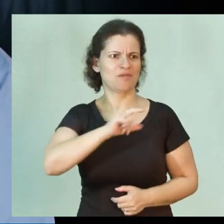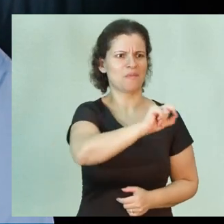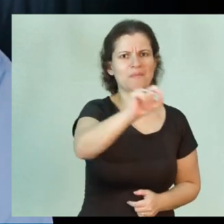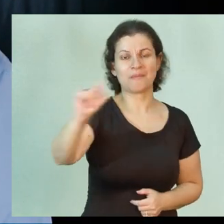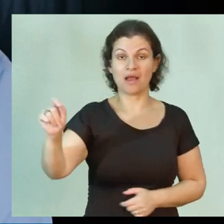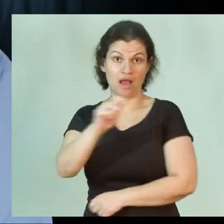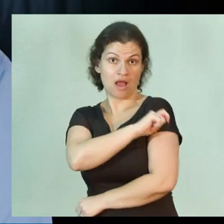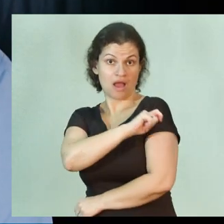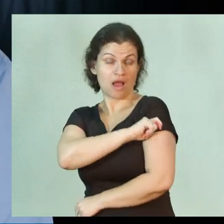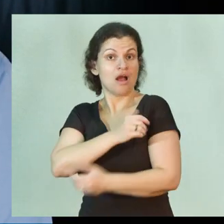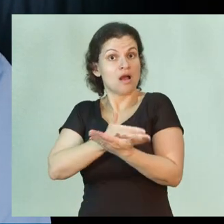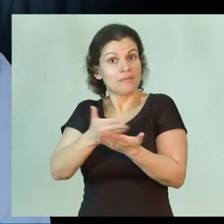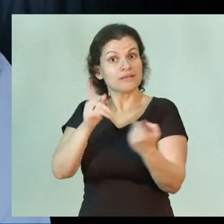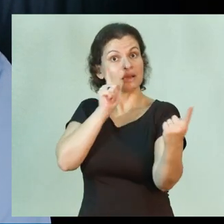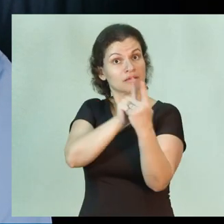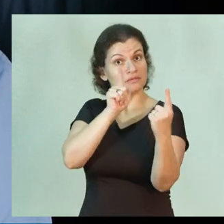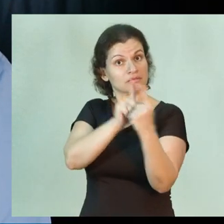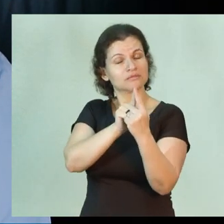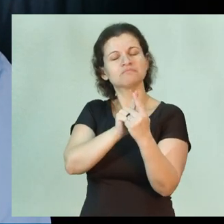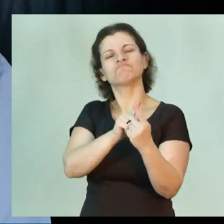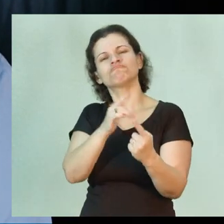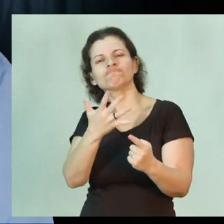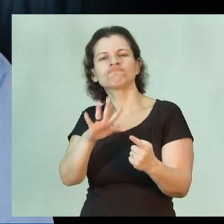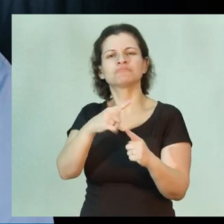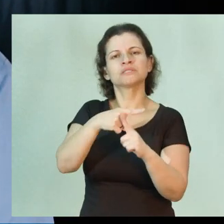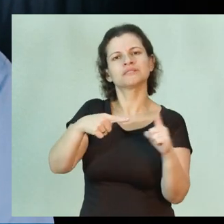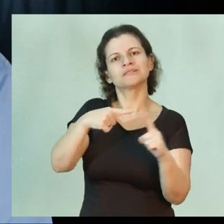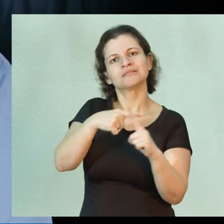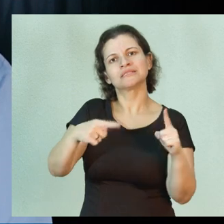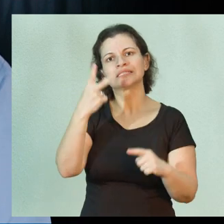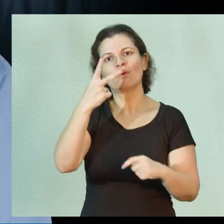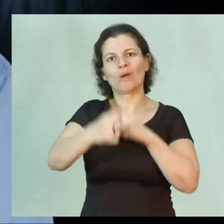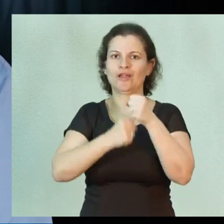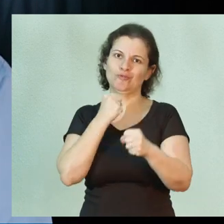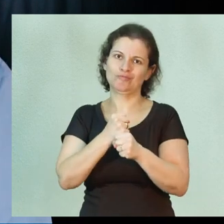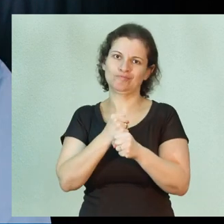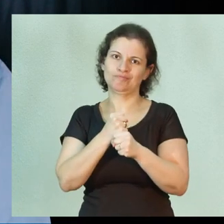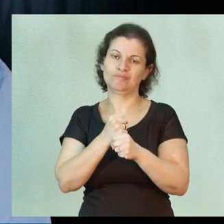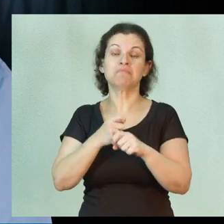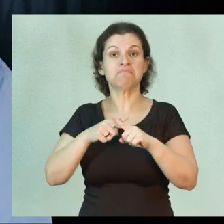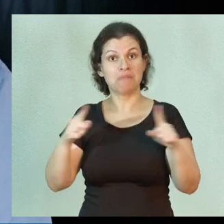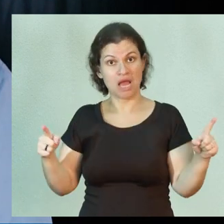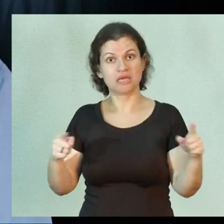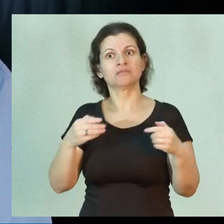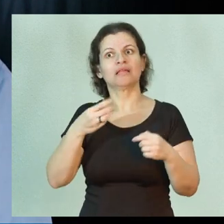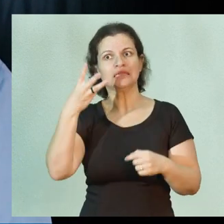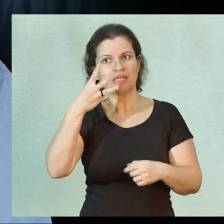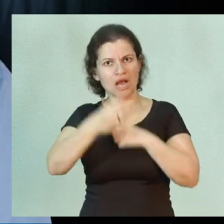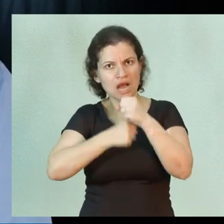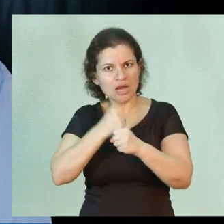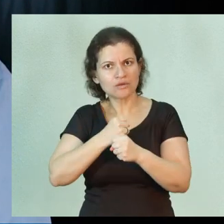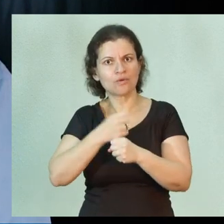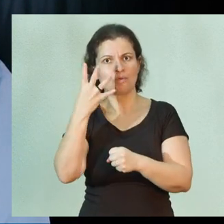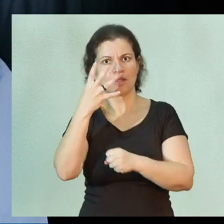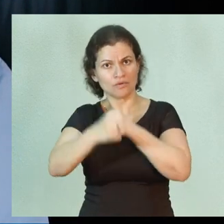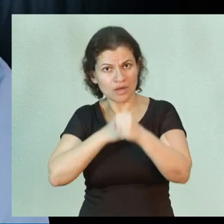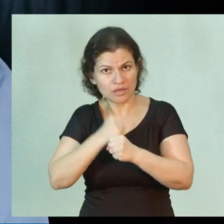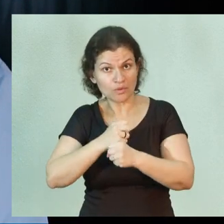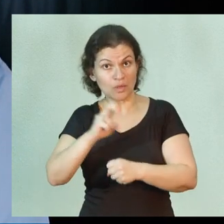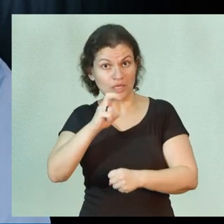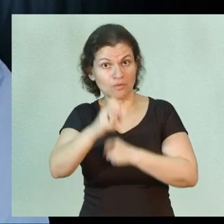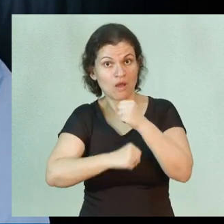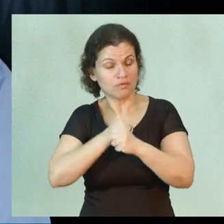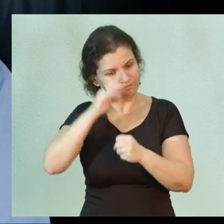alunos, eles começam a atender pacientes na metade do segundo ano, mas, a partir do terceiro, quarto e no quinto ano,